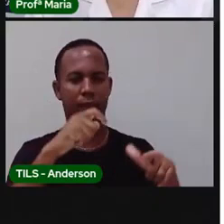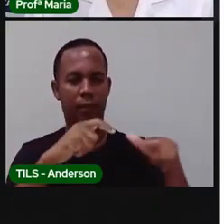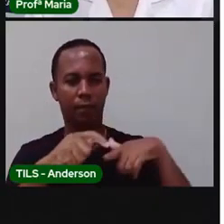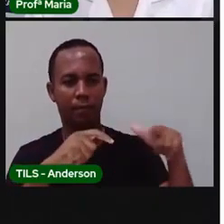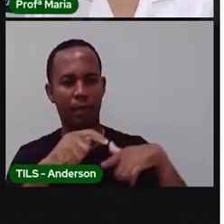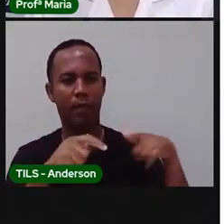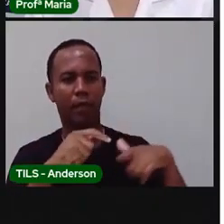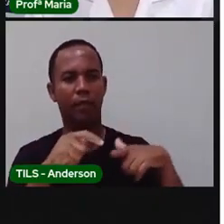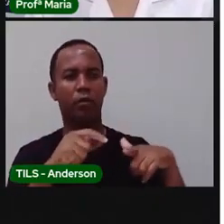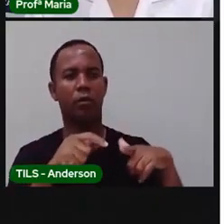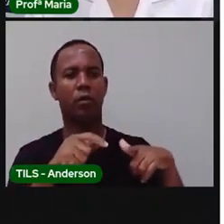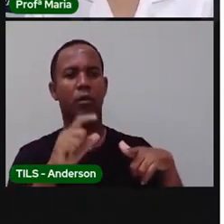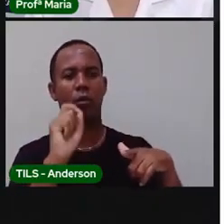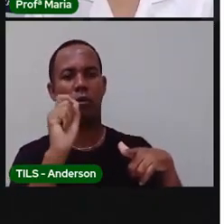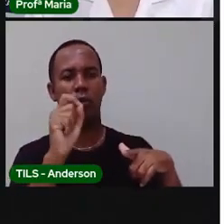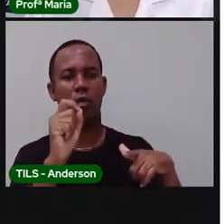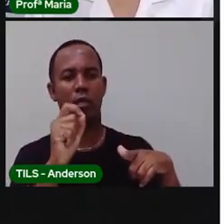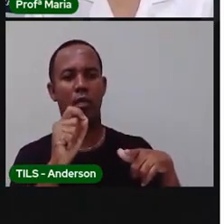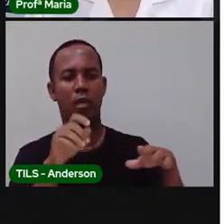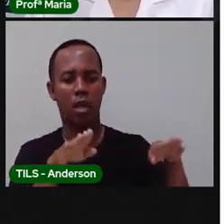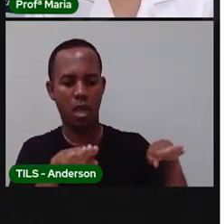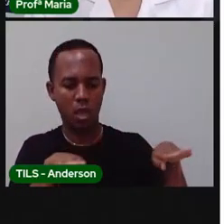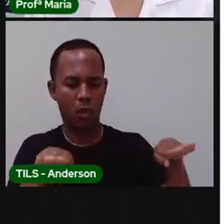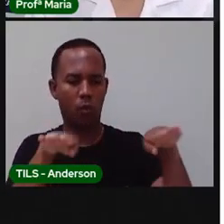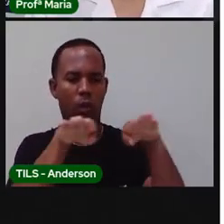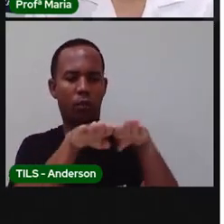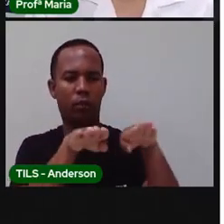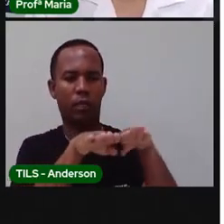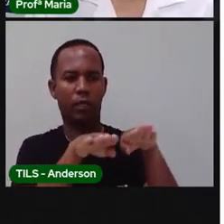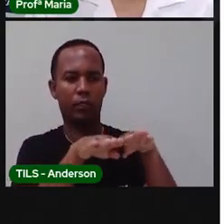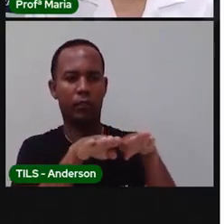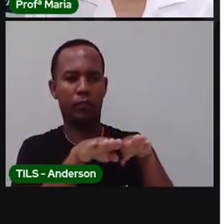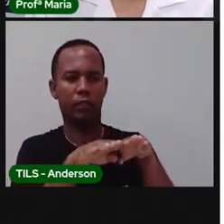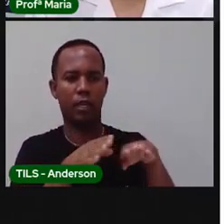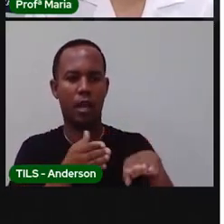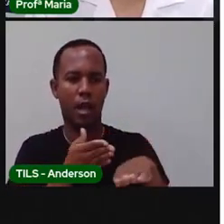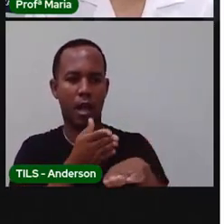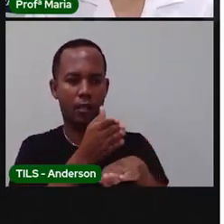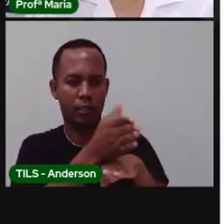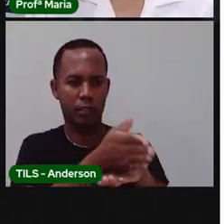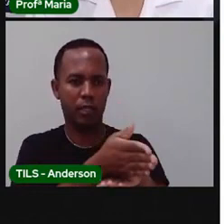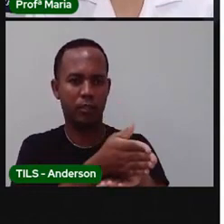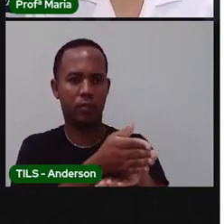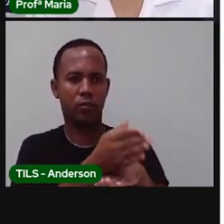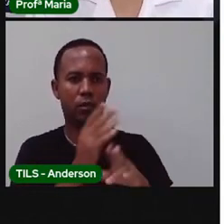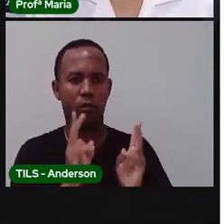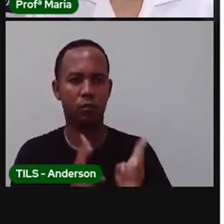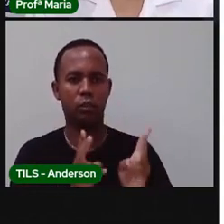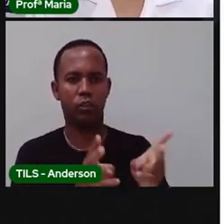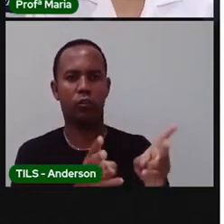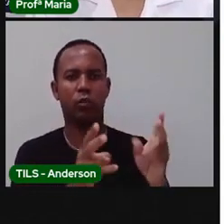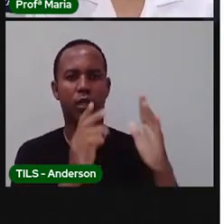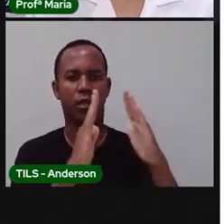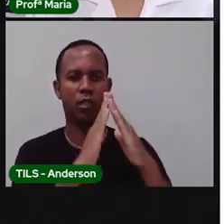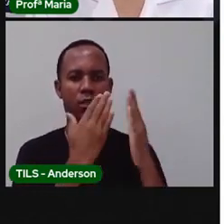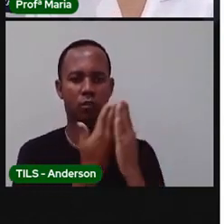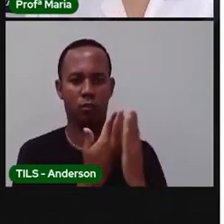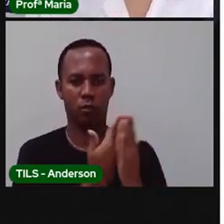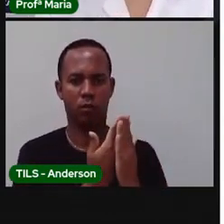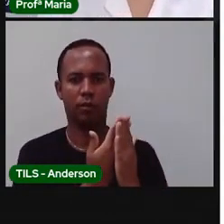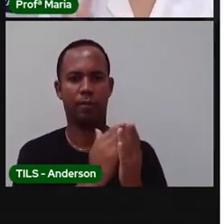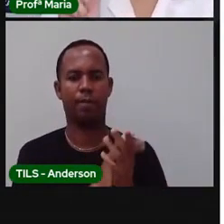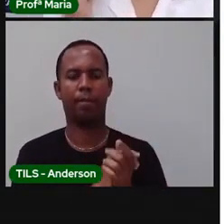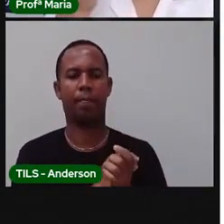assegurando-lhes igualdade de condições para o acesso e permanência na escola, né?